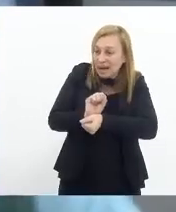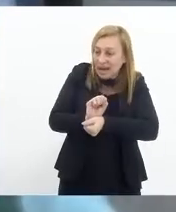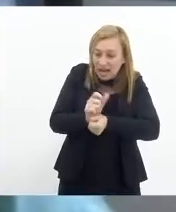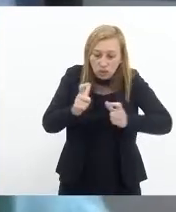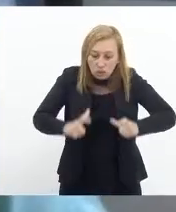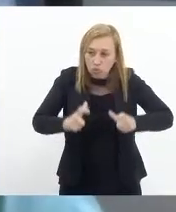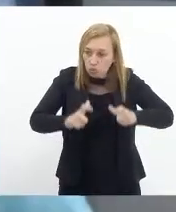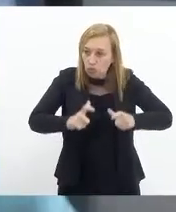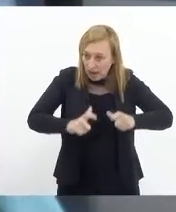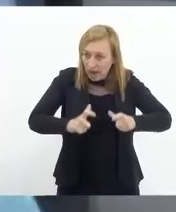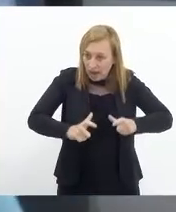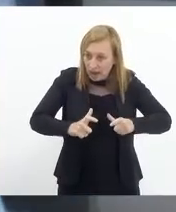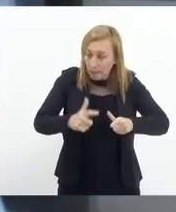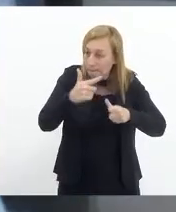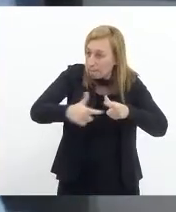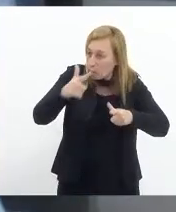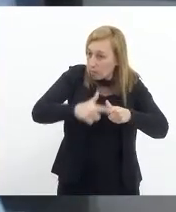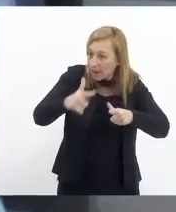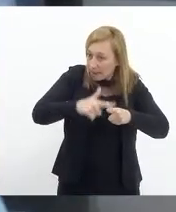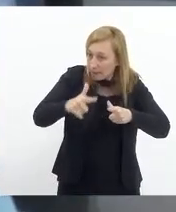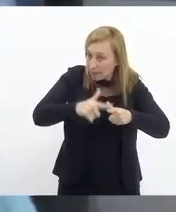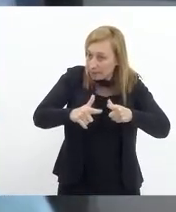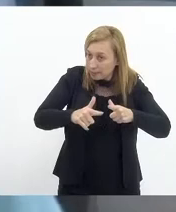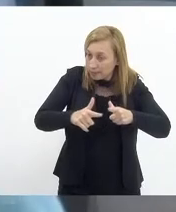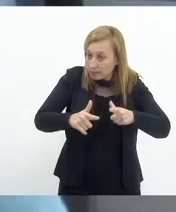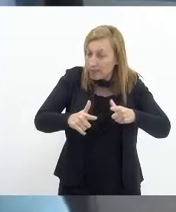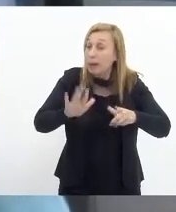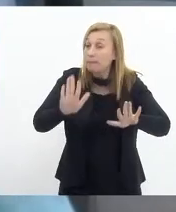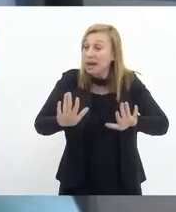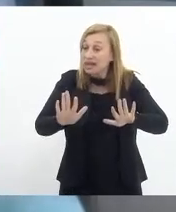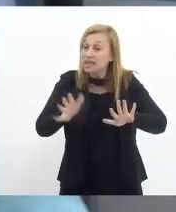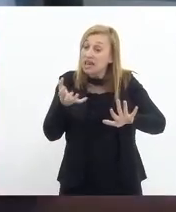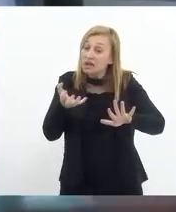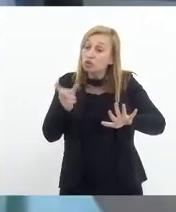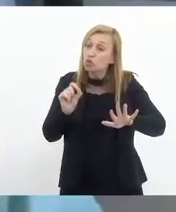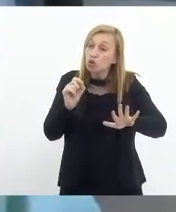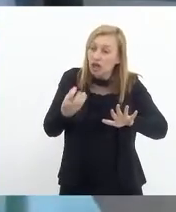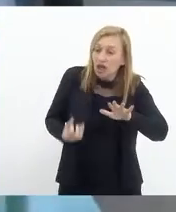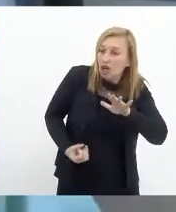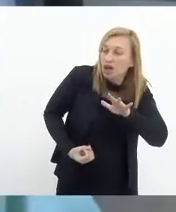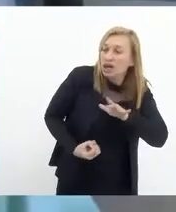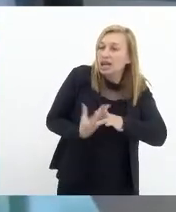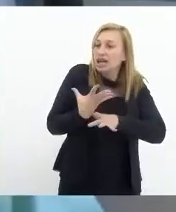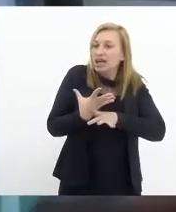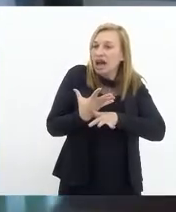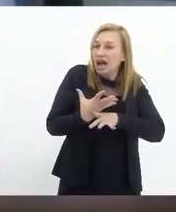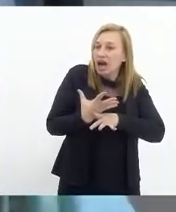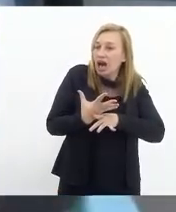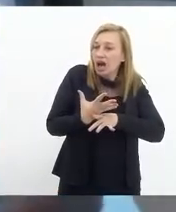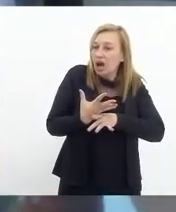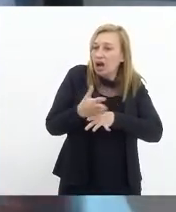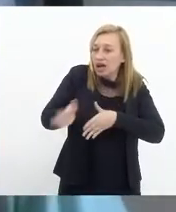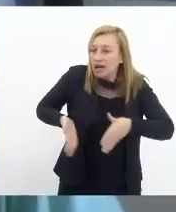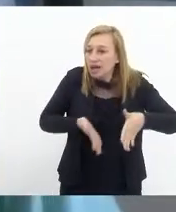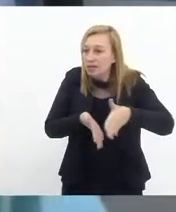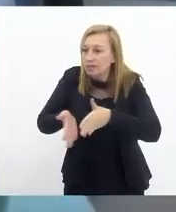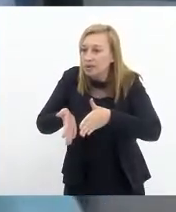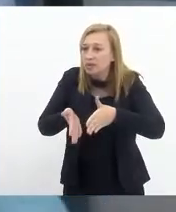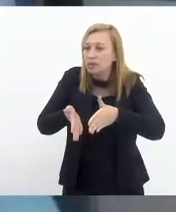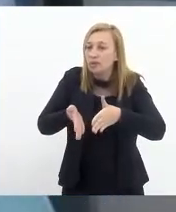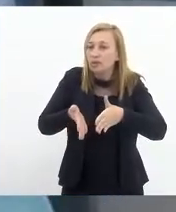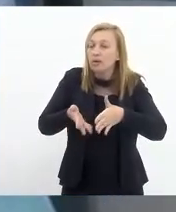circuito para o lixo se converter em nova matéria-prima, em energia,